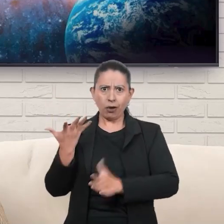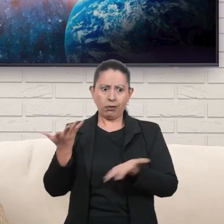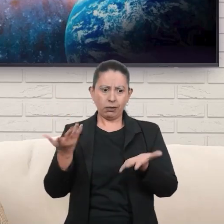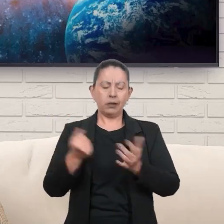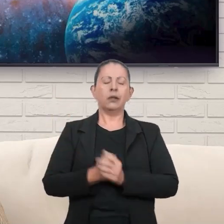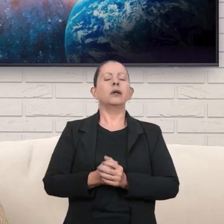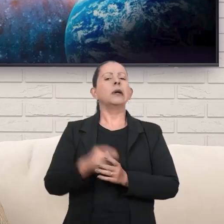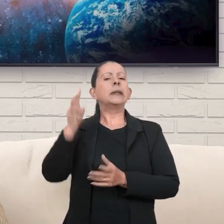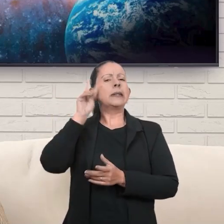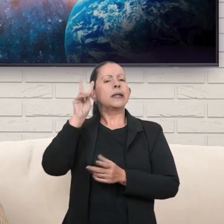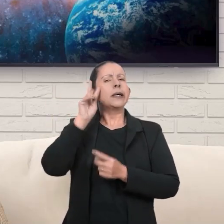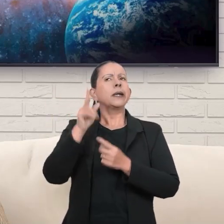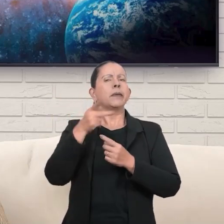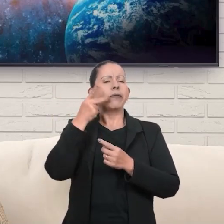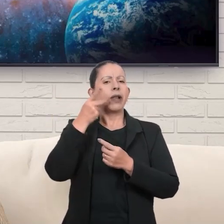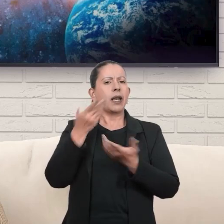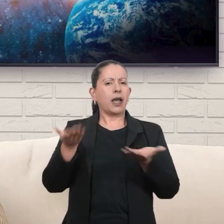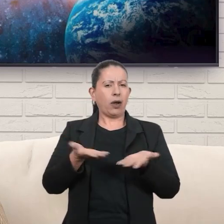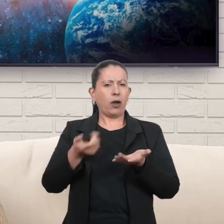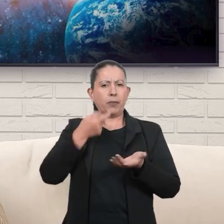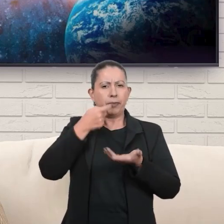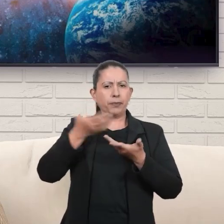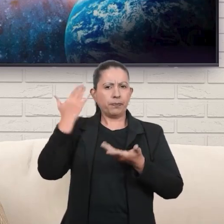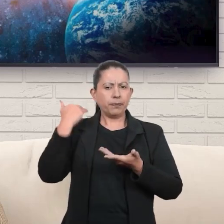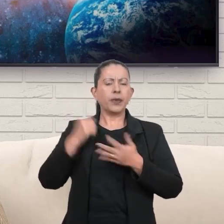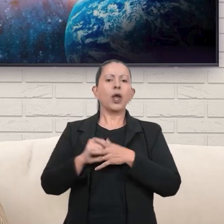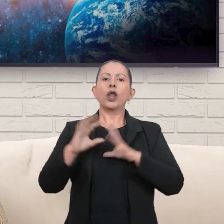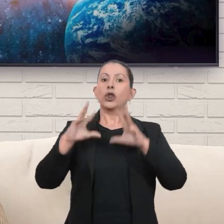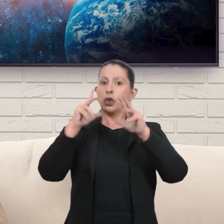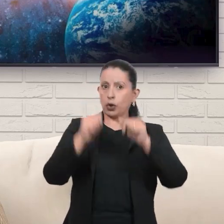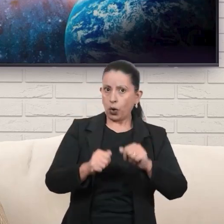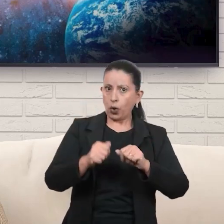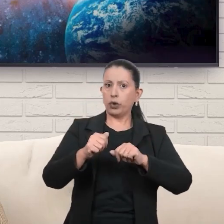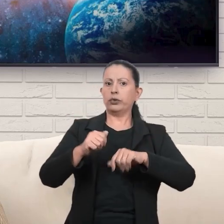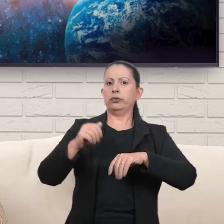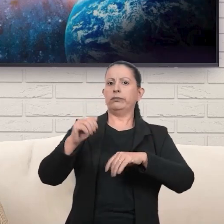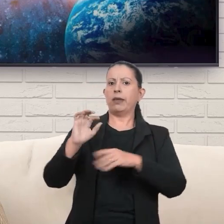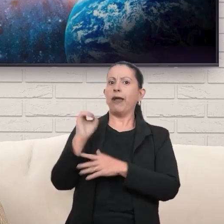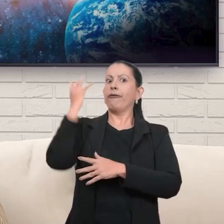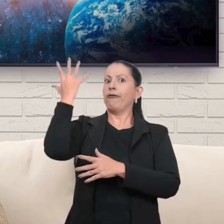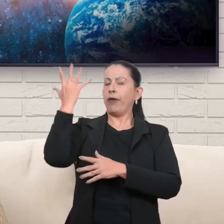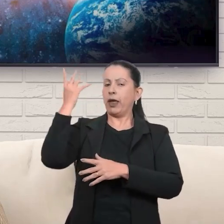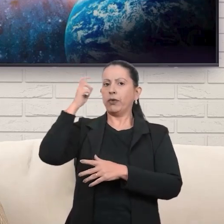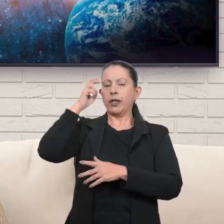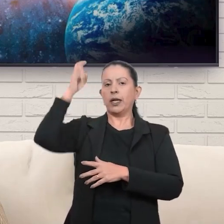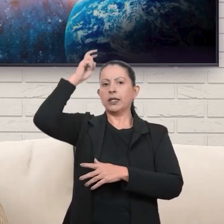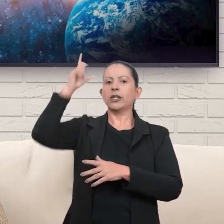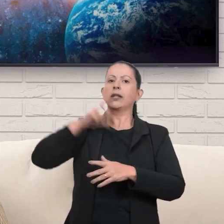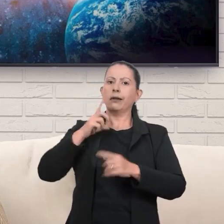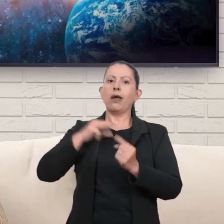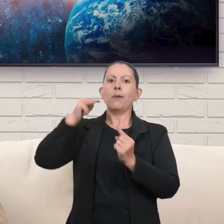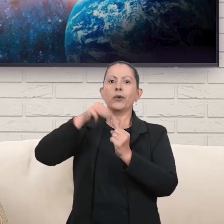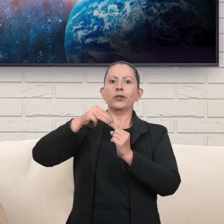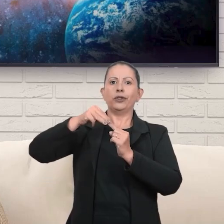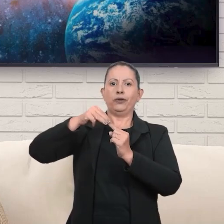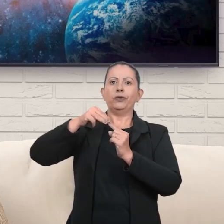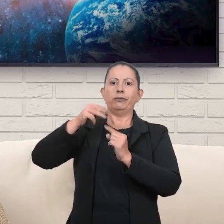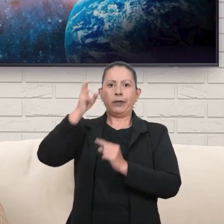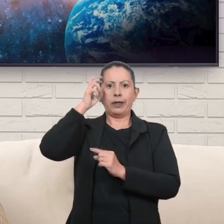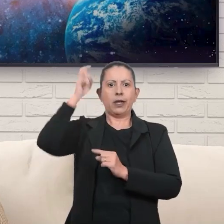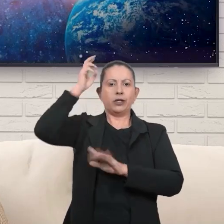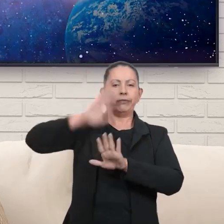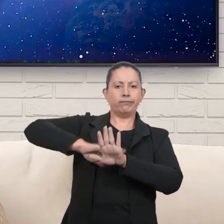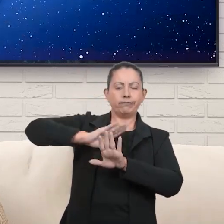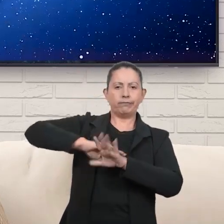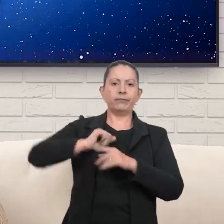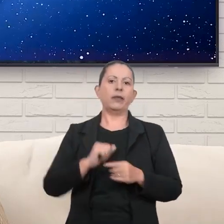Lembra que eu falei há pouco sobre todo o efeito inteligente? Ter uma causa inteligente por trás dele? Deus tinha